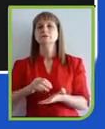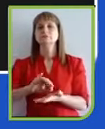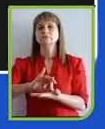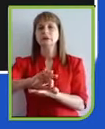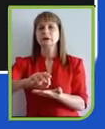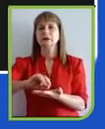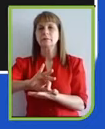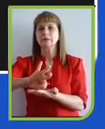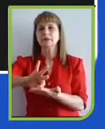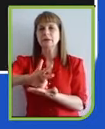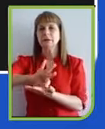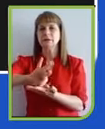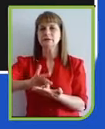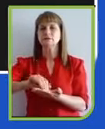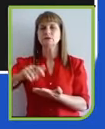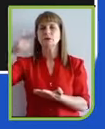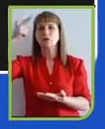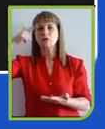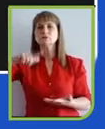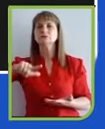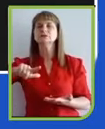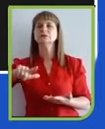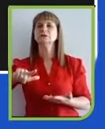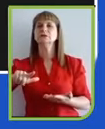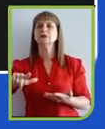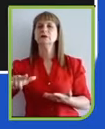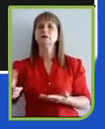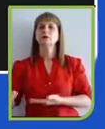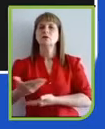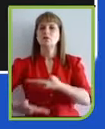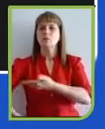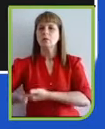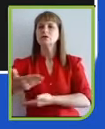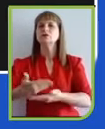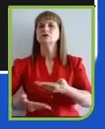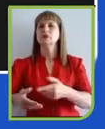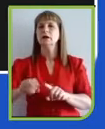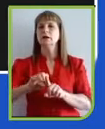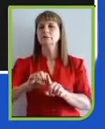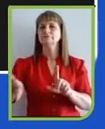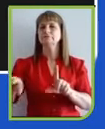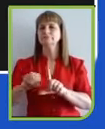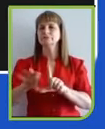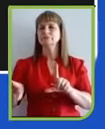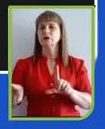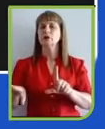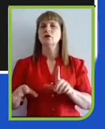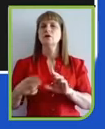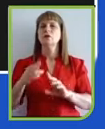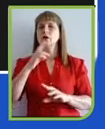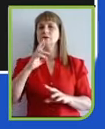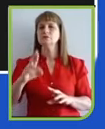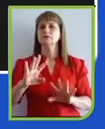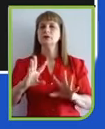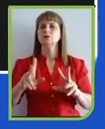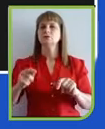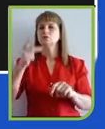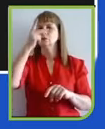compartilhar o resultado com todos os públicos de interesse. E aí, nessa perspectiva,